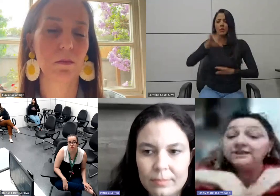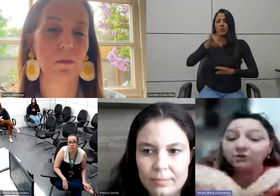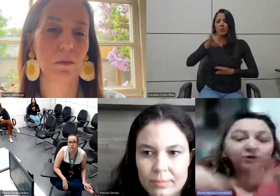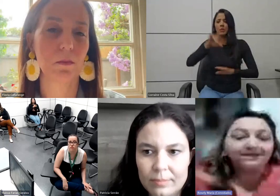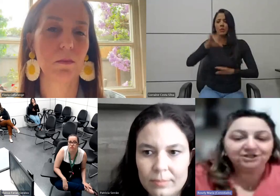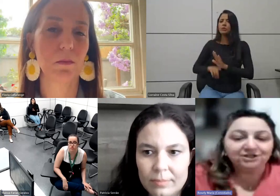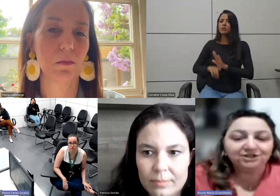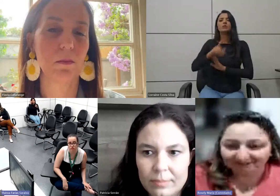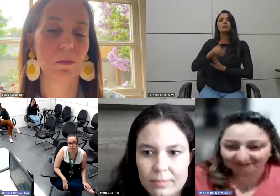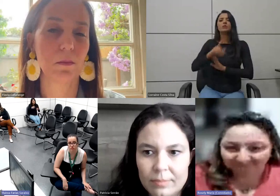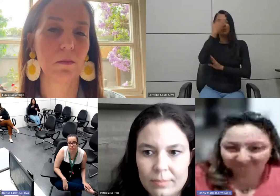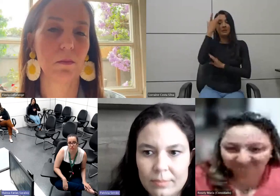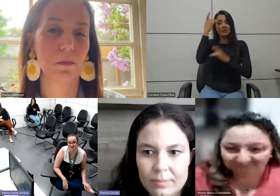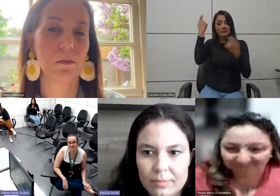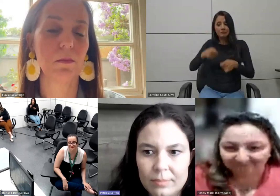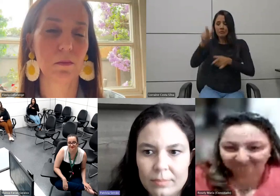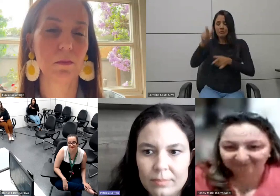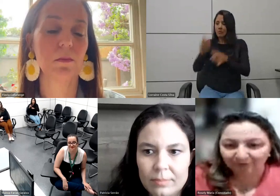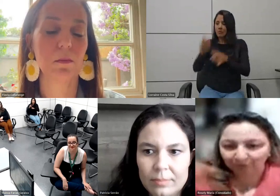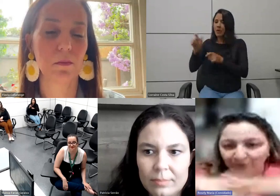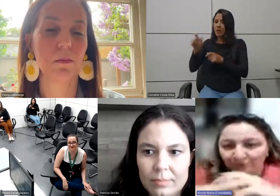gente todas as agentes